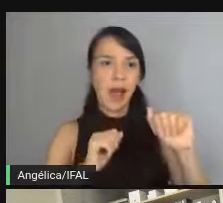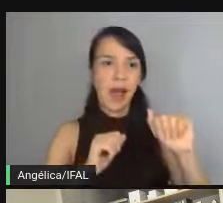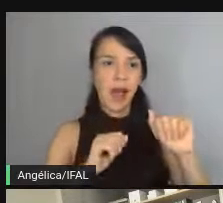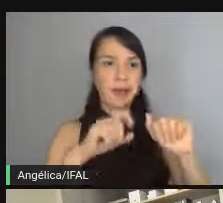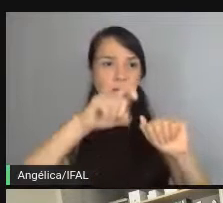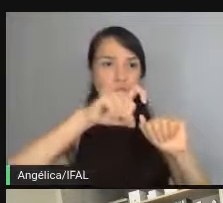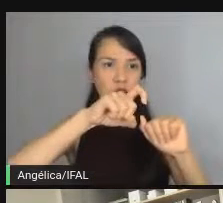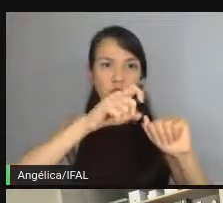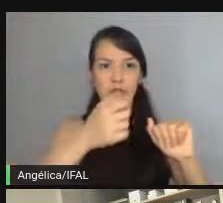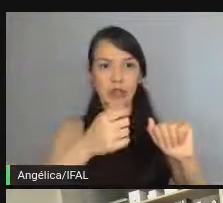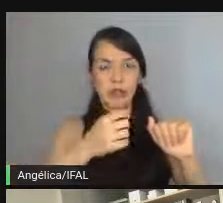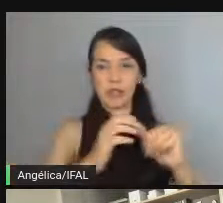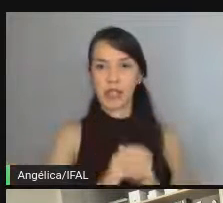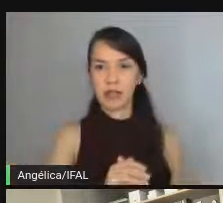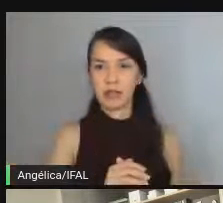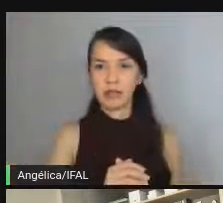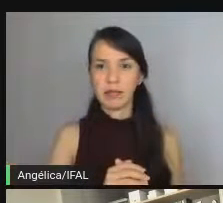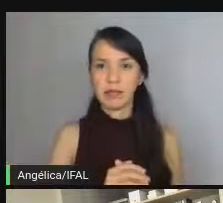ou a base, o expoente.